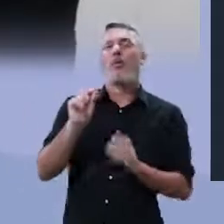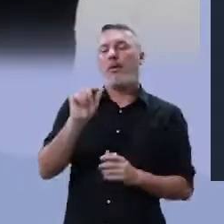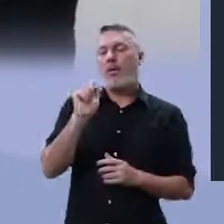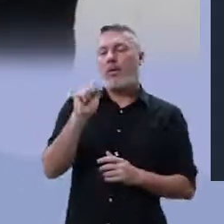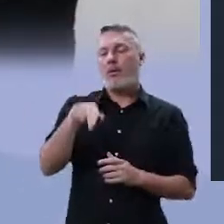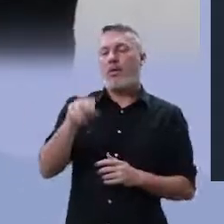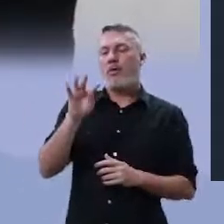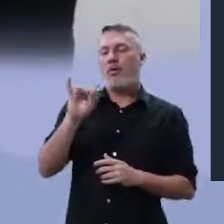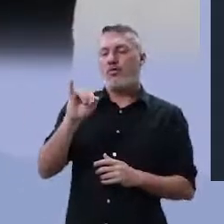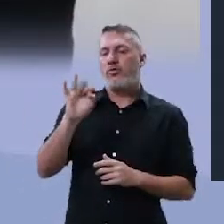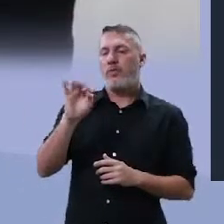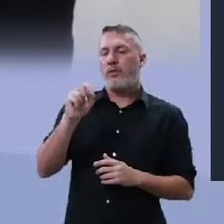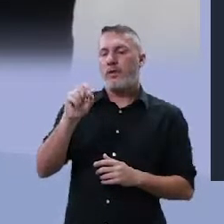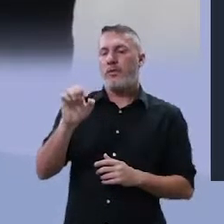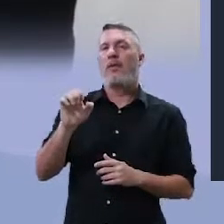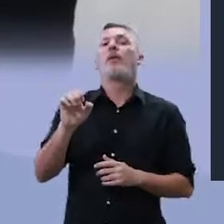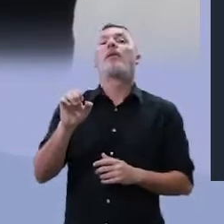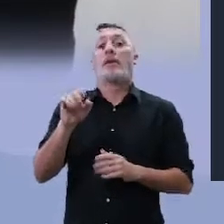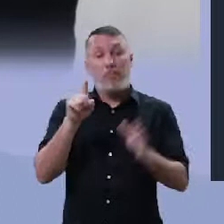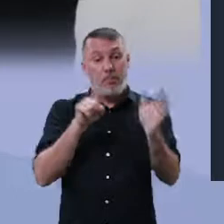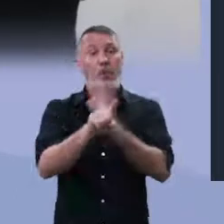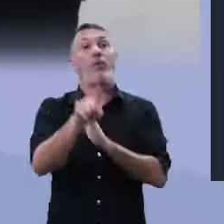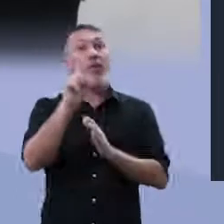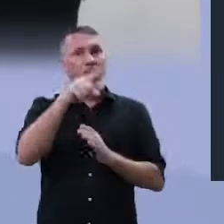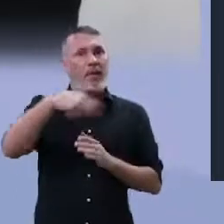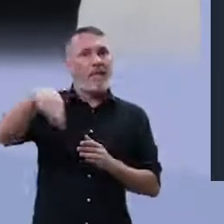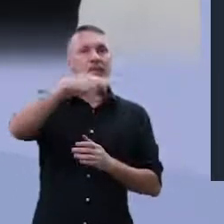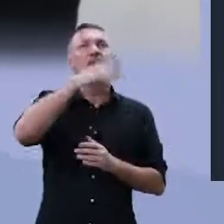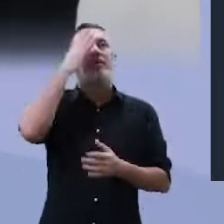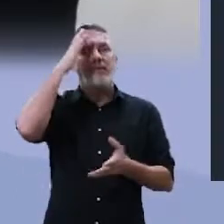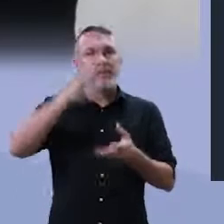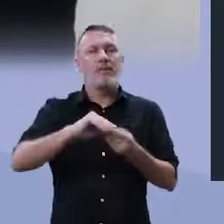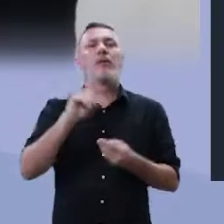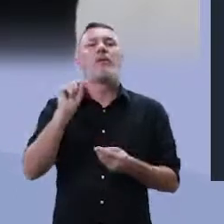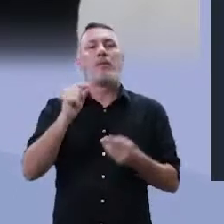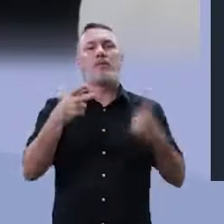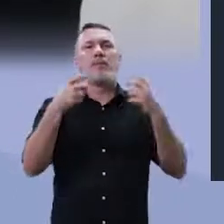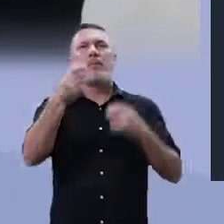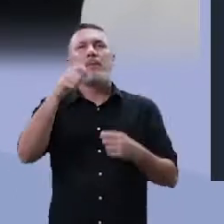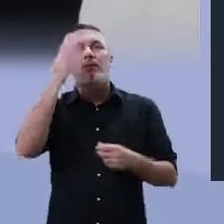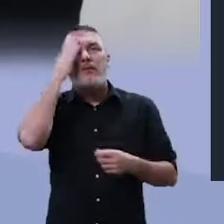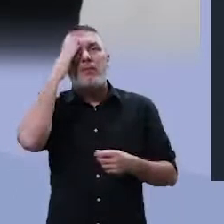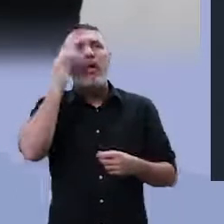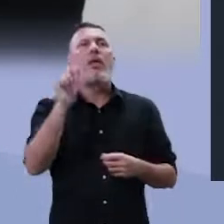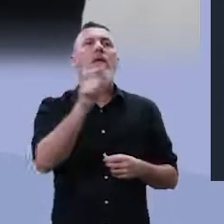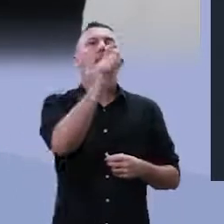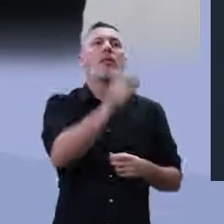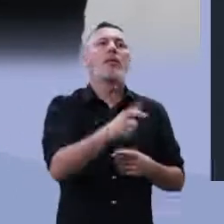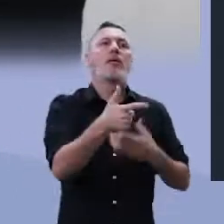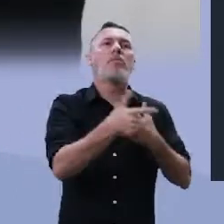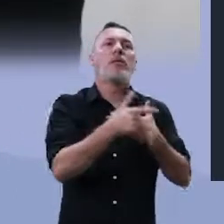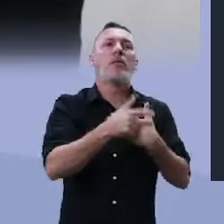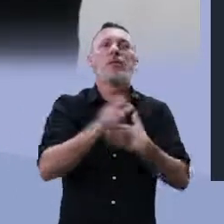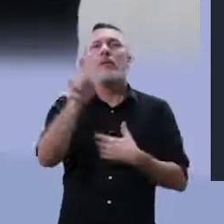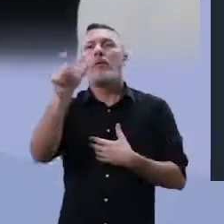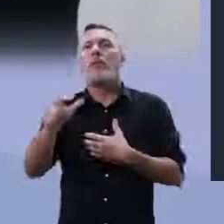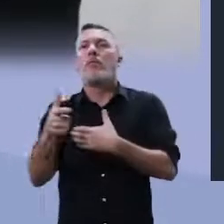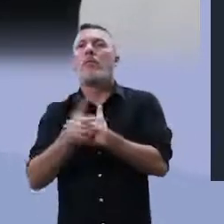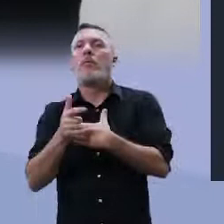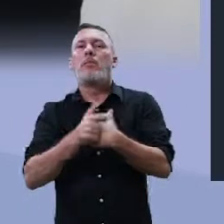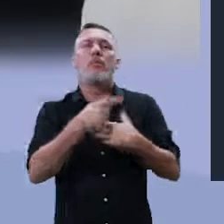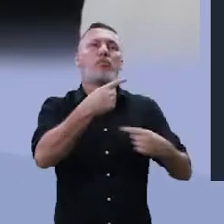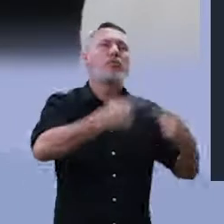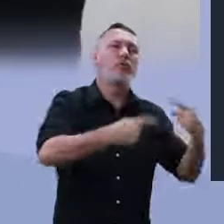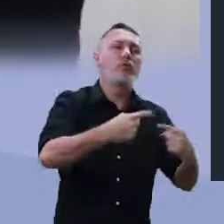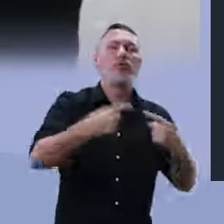Ou seja, a questão esperava que o aluno reconhecesse o papel dos dois, o papel político,